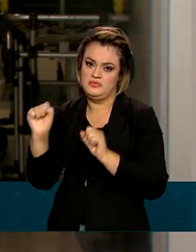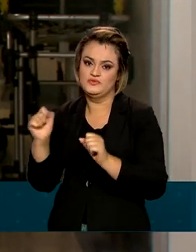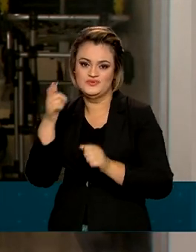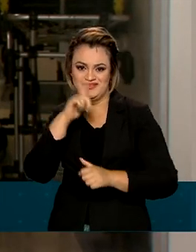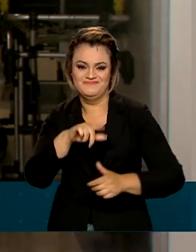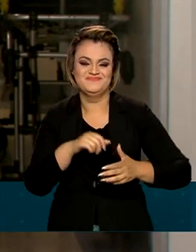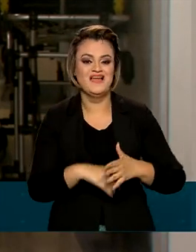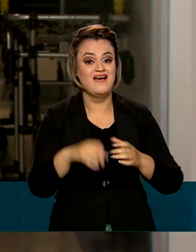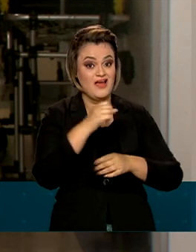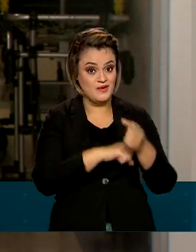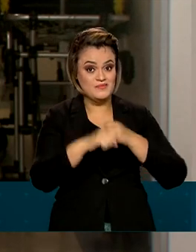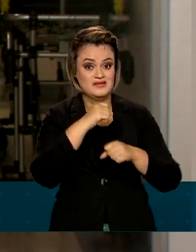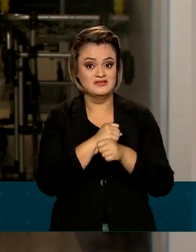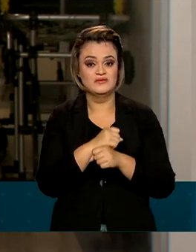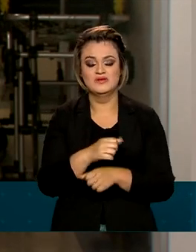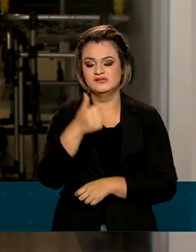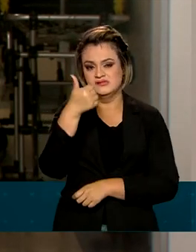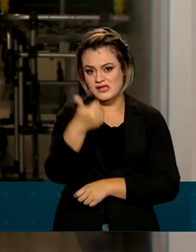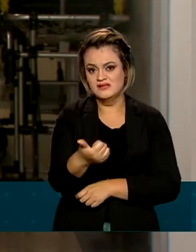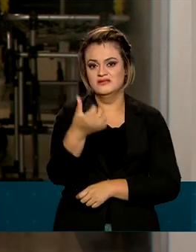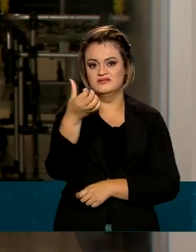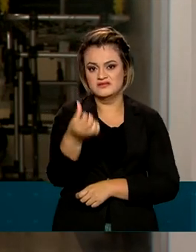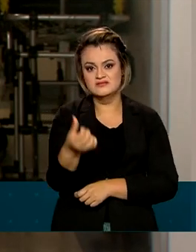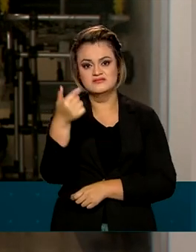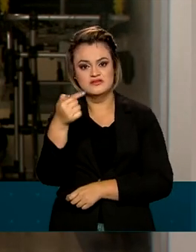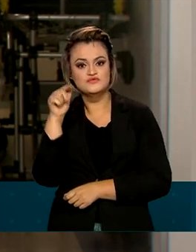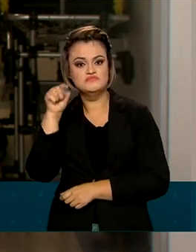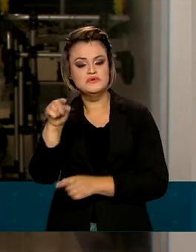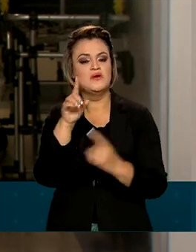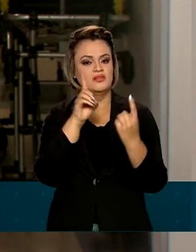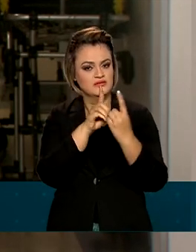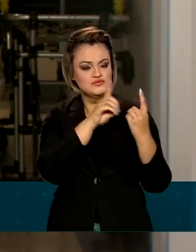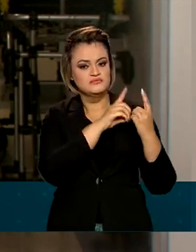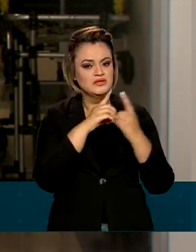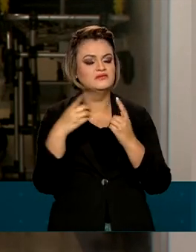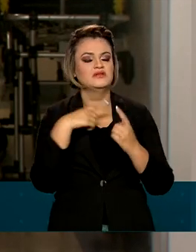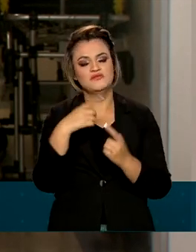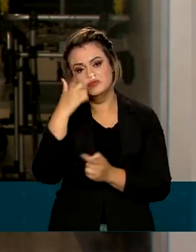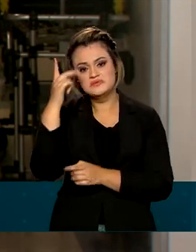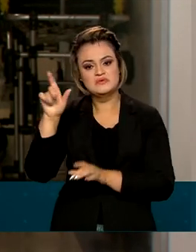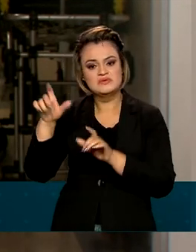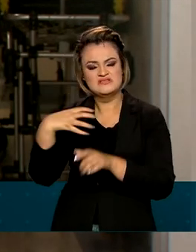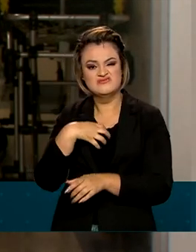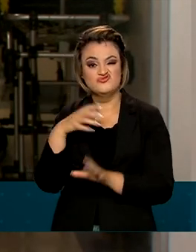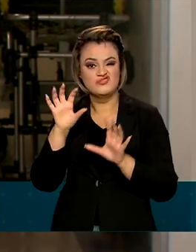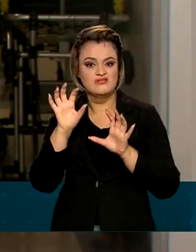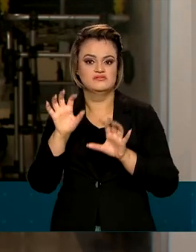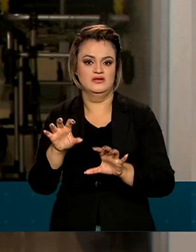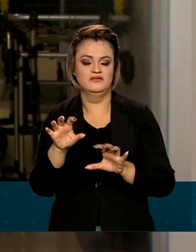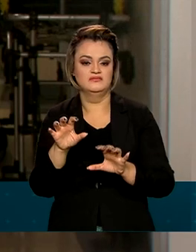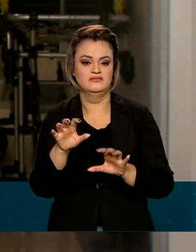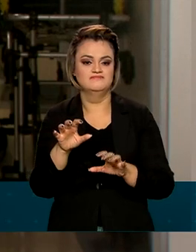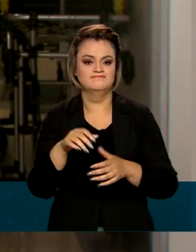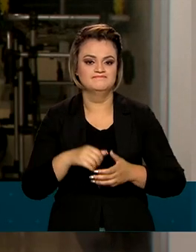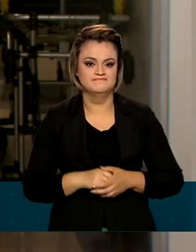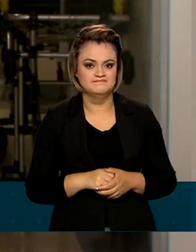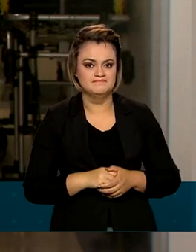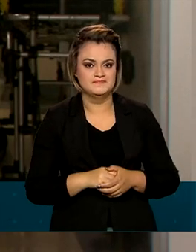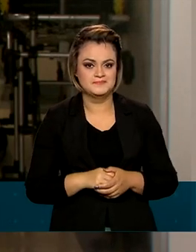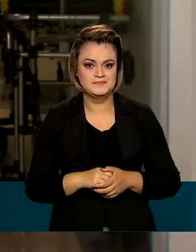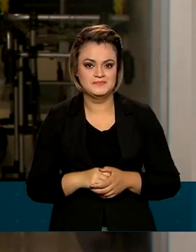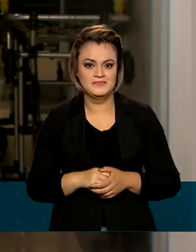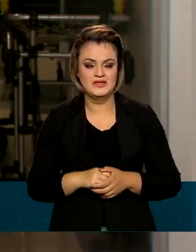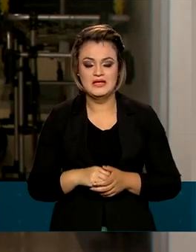Só no ano passado foram quase 167 mil atendimentos de pessoas com a doença na atenção primária,